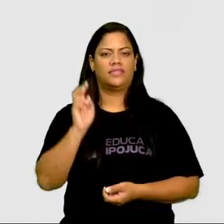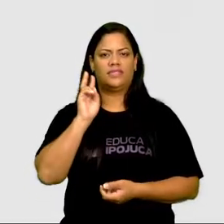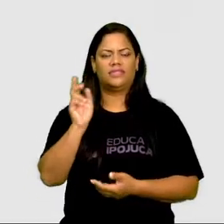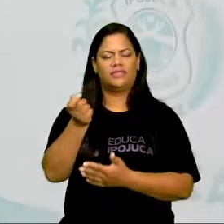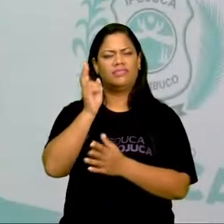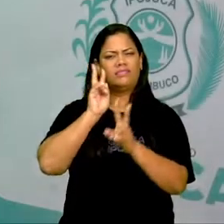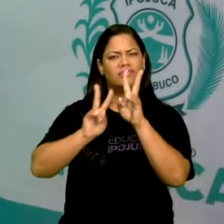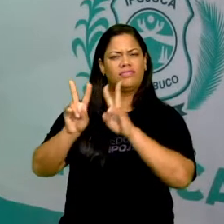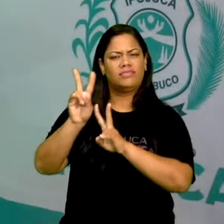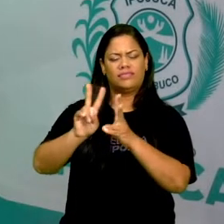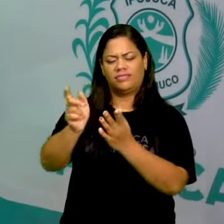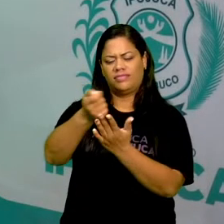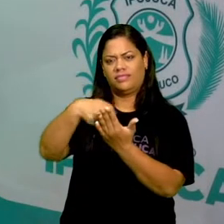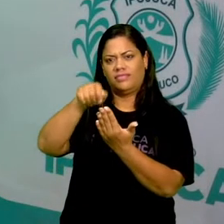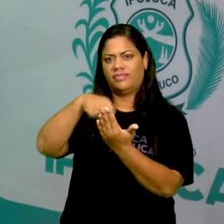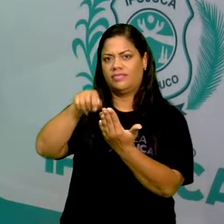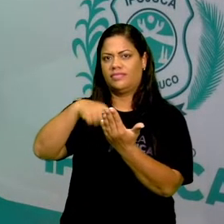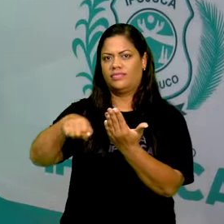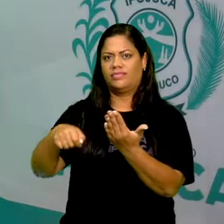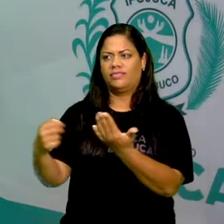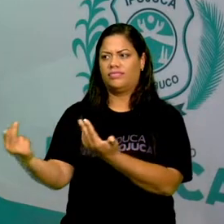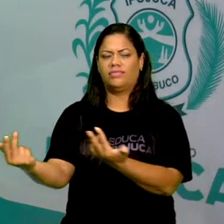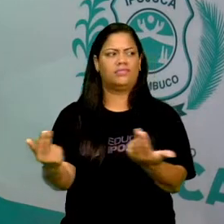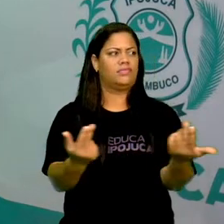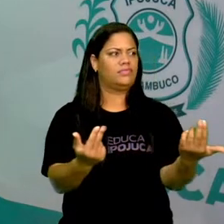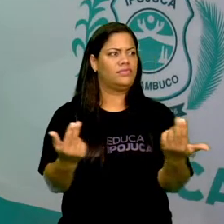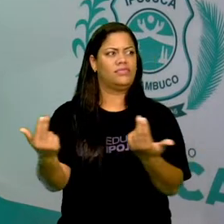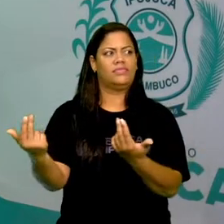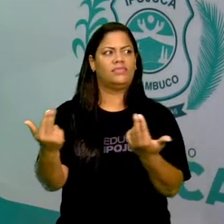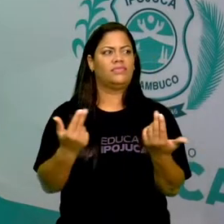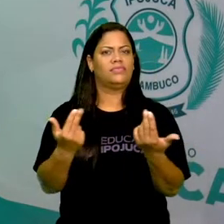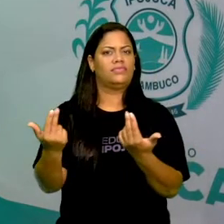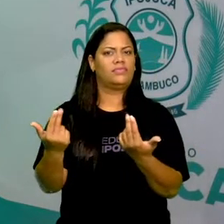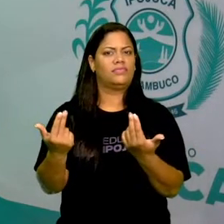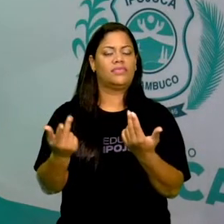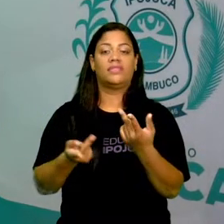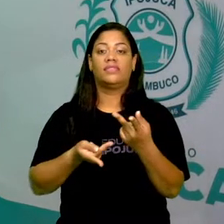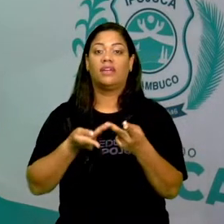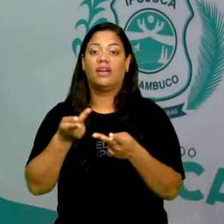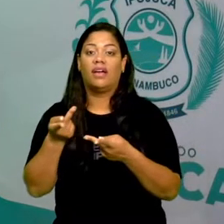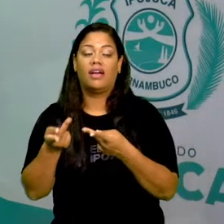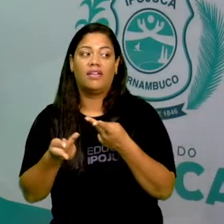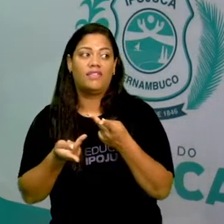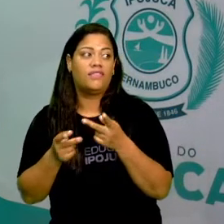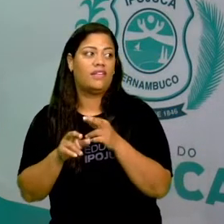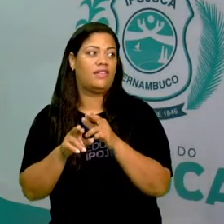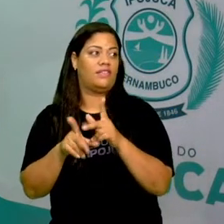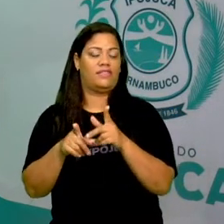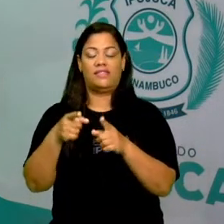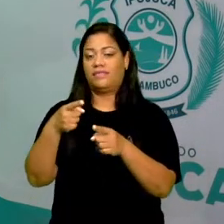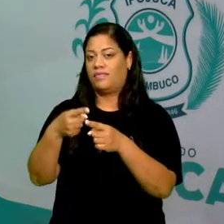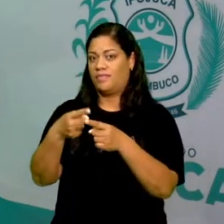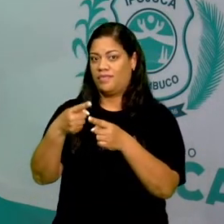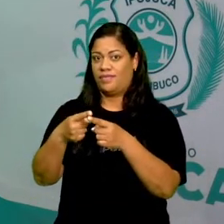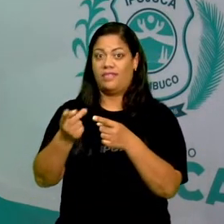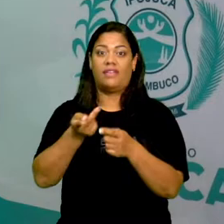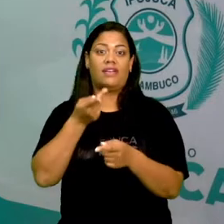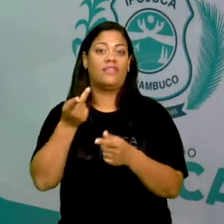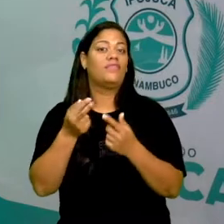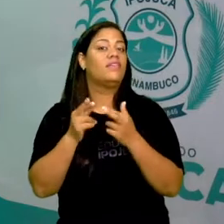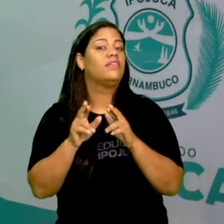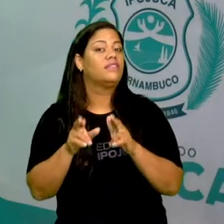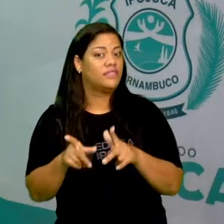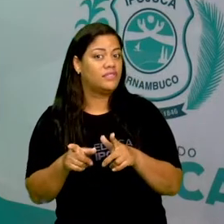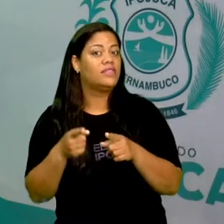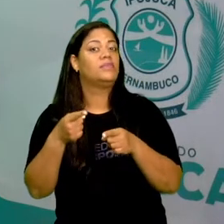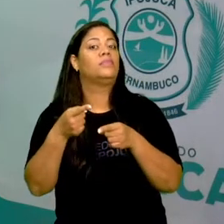da palavra é a mesma, mas a pronúncia é diferente. Por que a pronúncia é